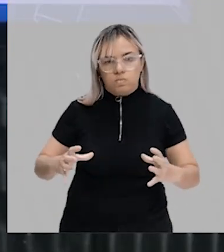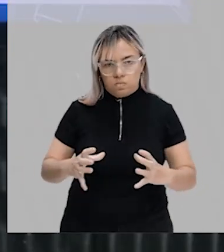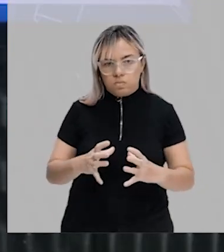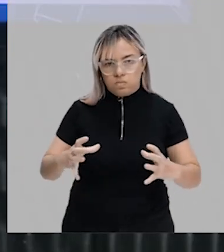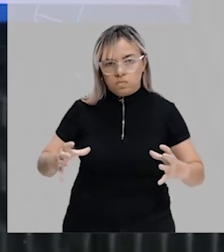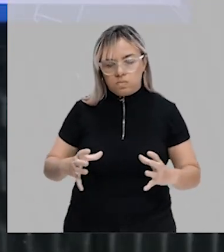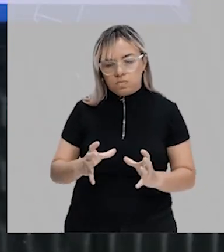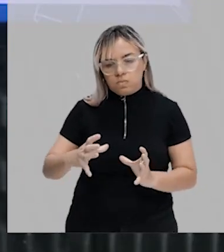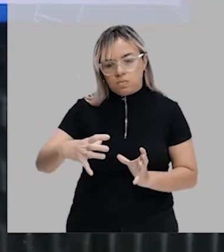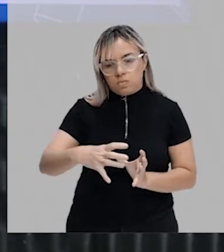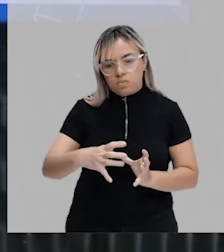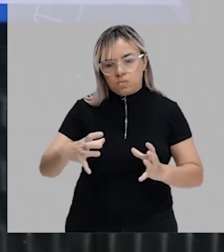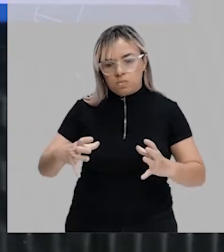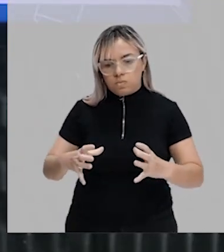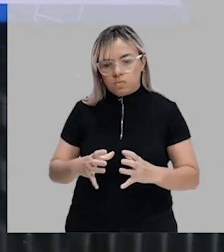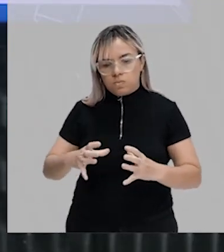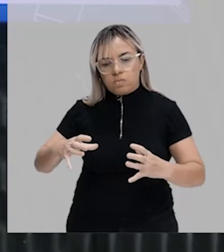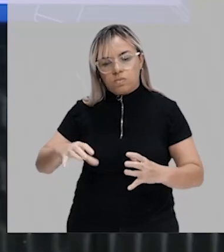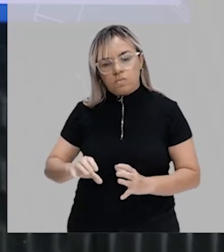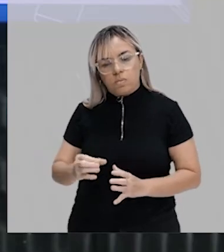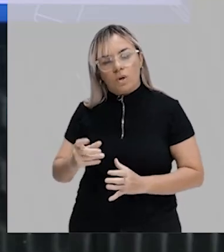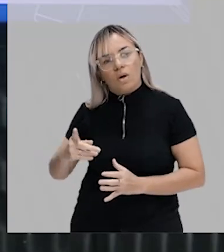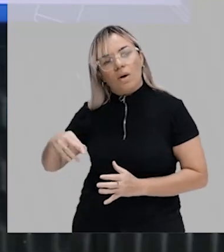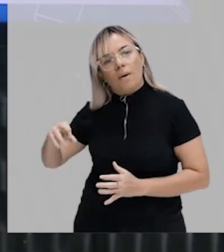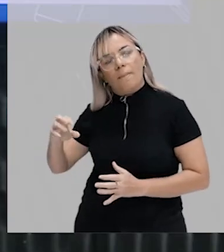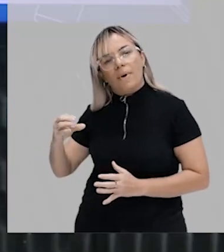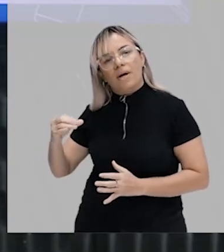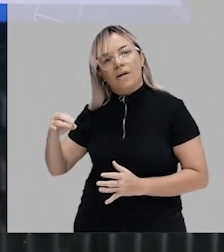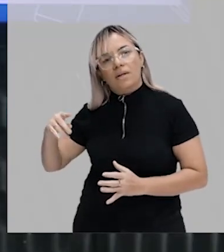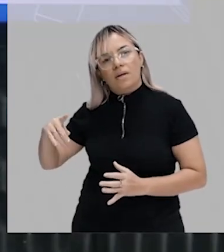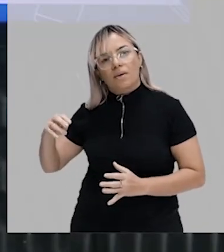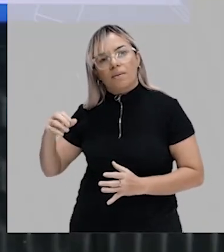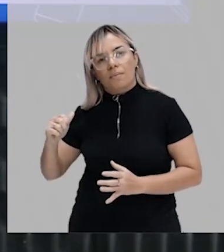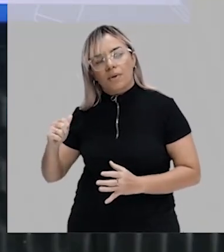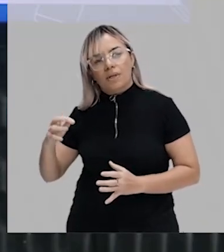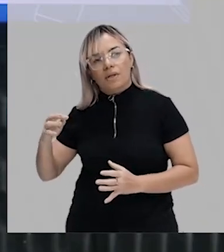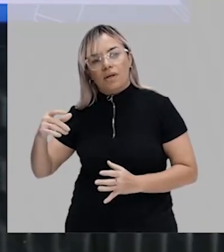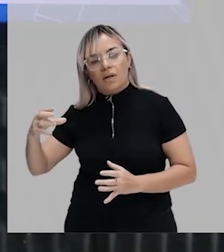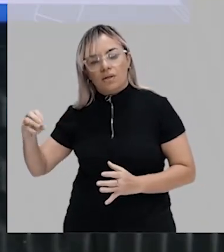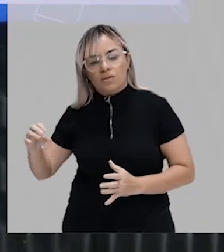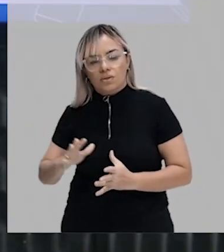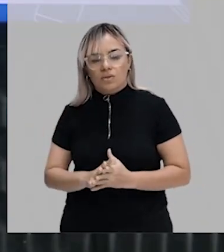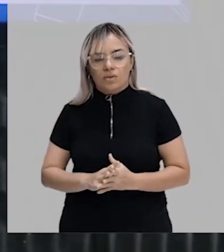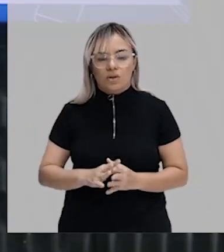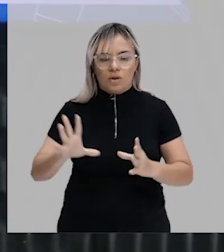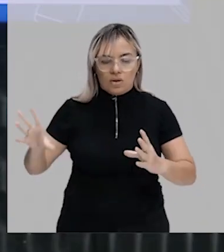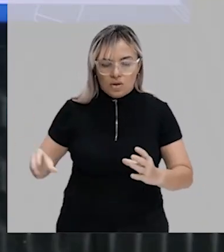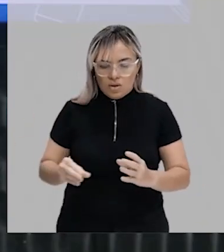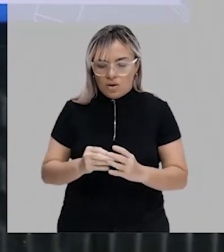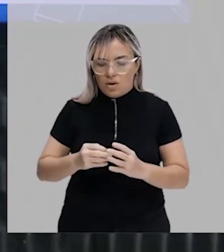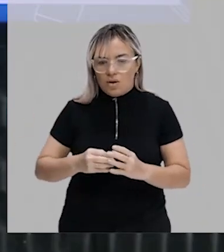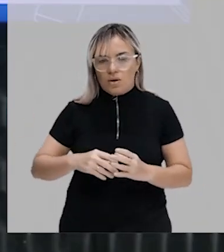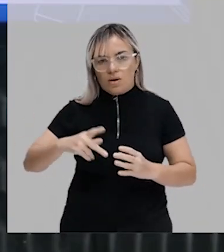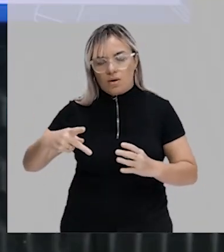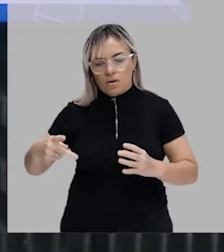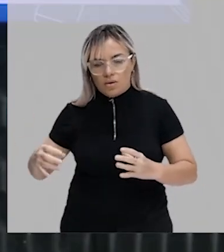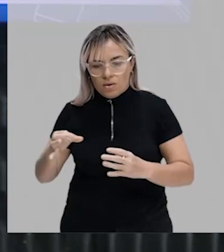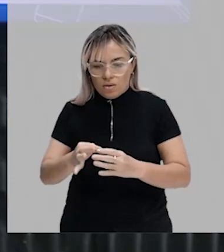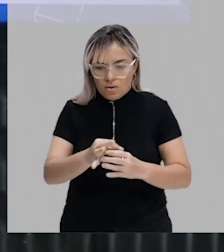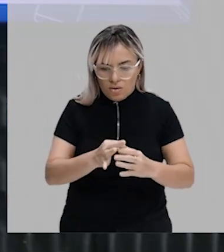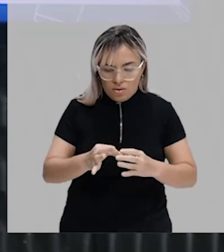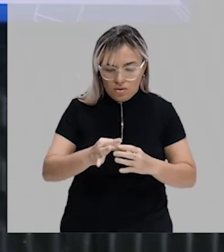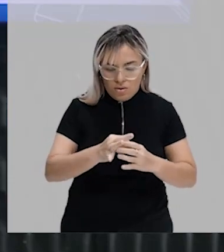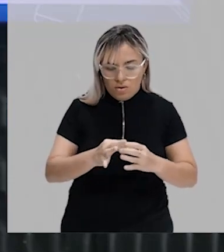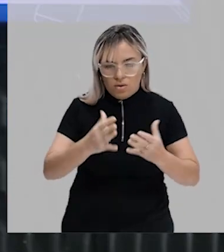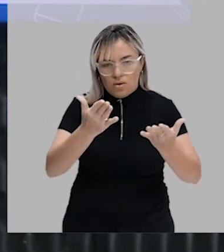a precipitação novamente, formavam-se os aglomerados proteicos, os chamados coacervados, como